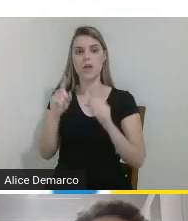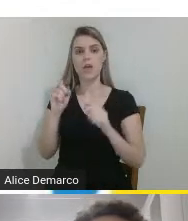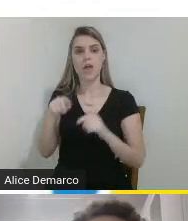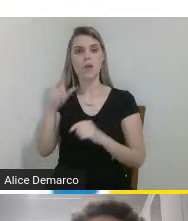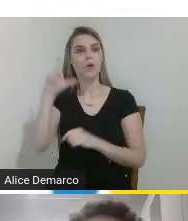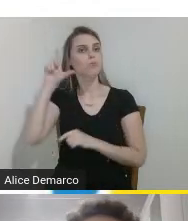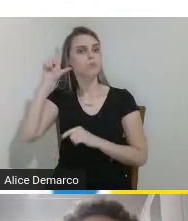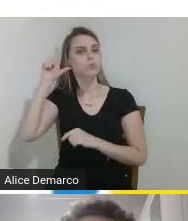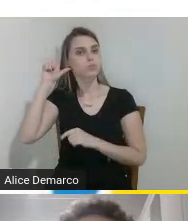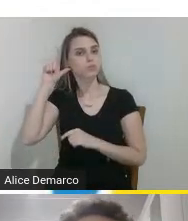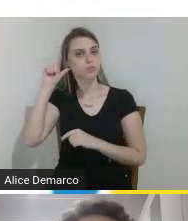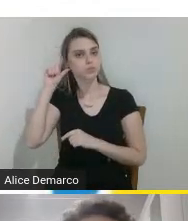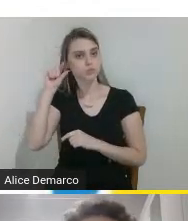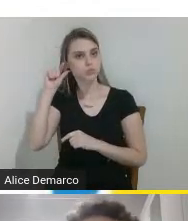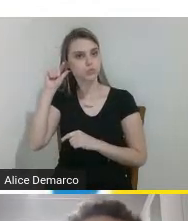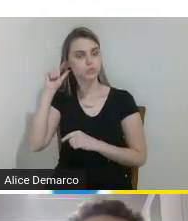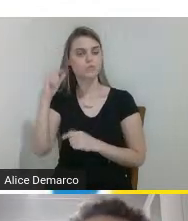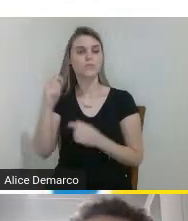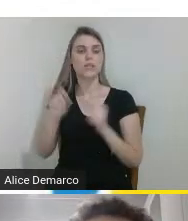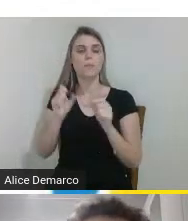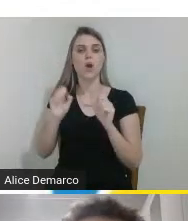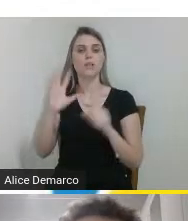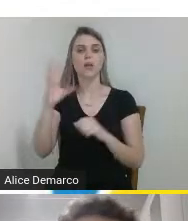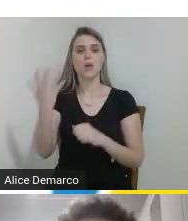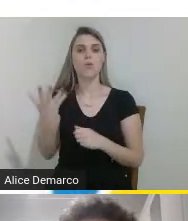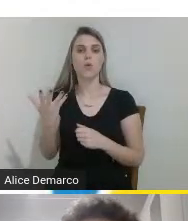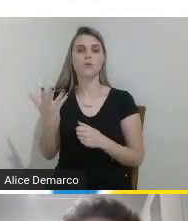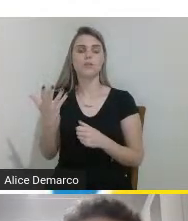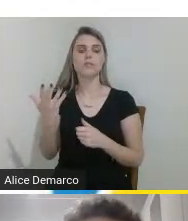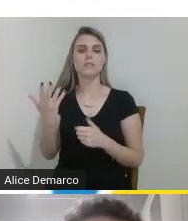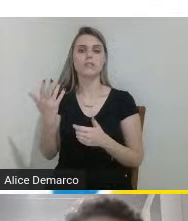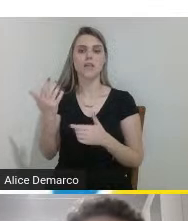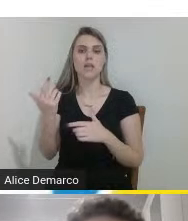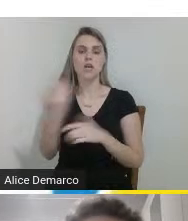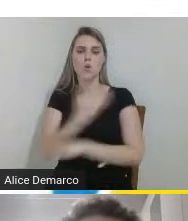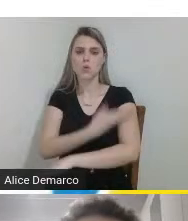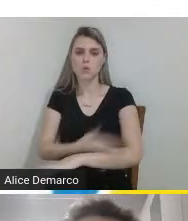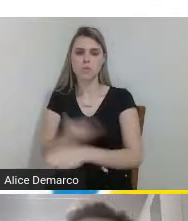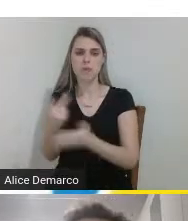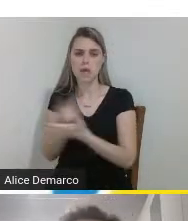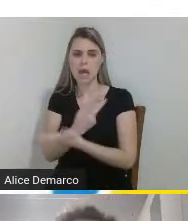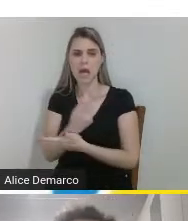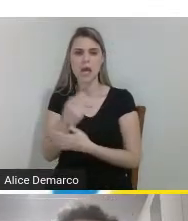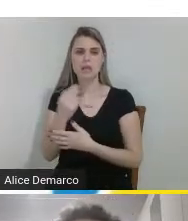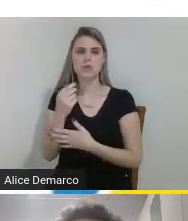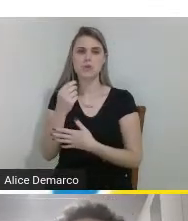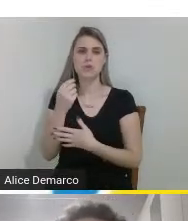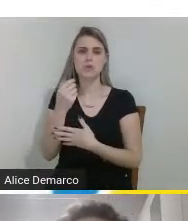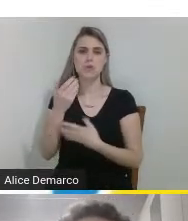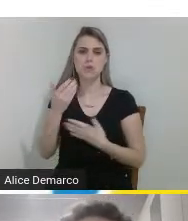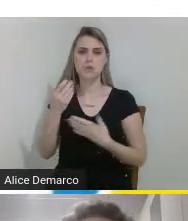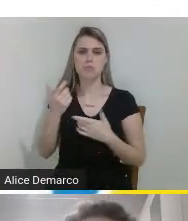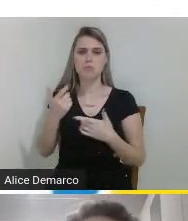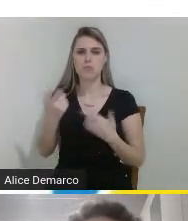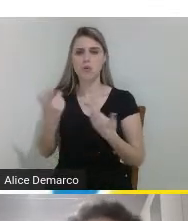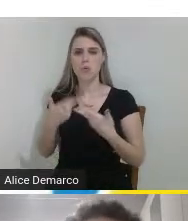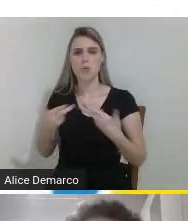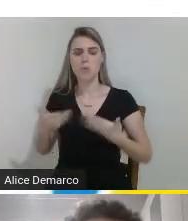meio de lesões ou enfermidades ou hábitos inadequados porém tanto a surdez quanto a deficiência auditiva